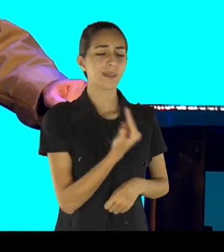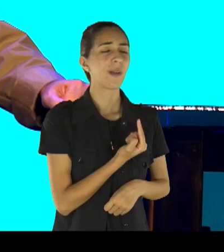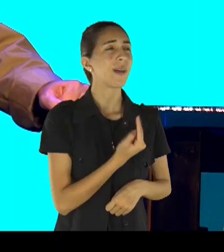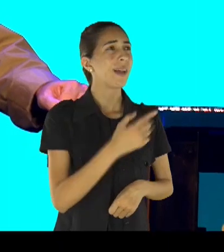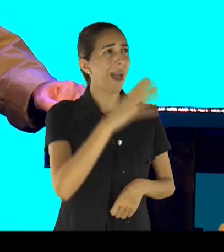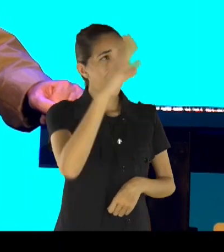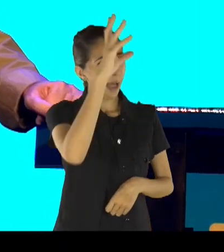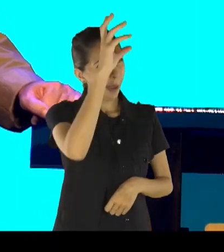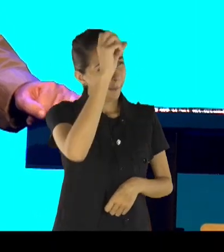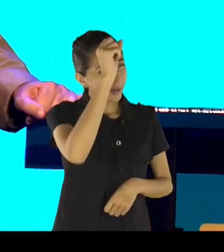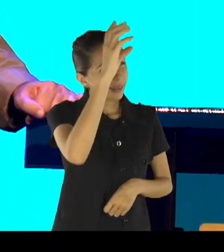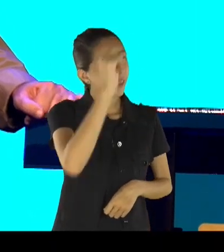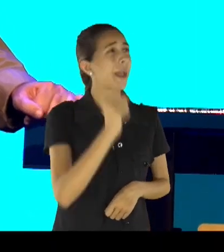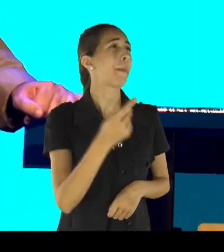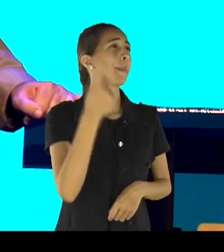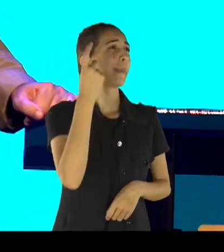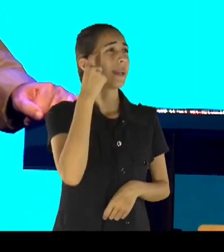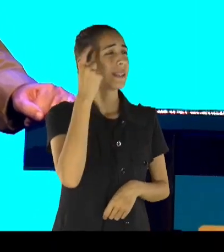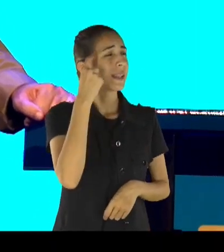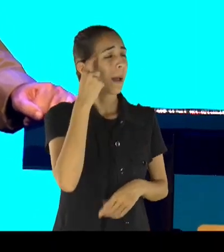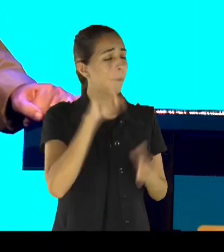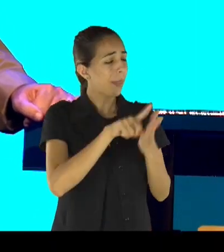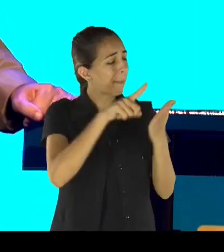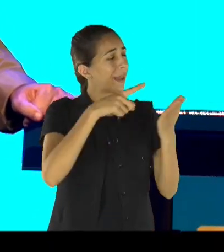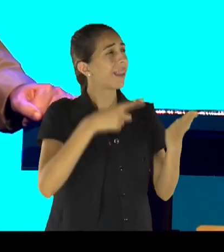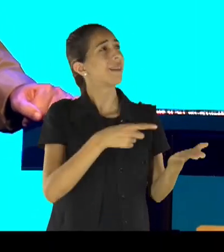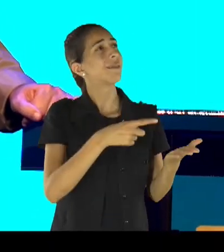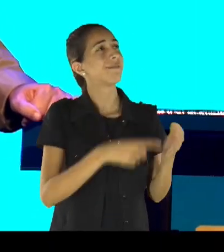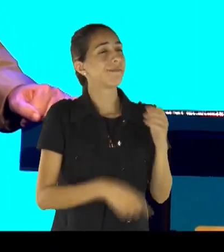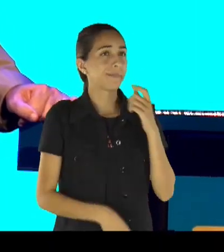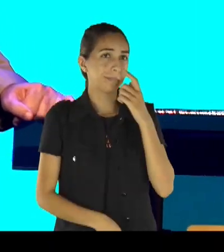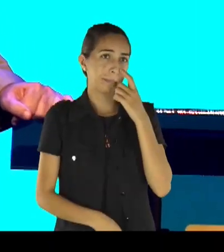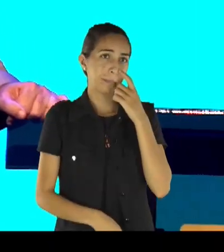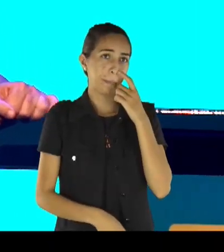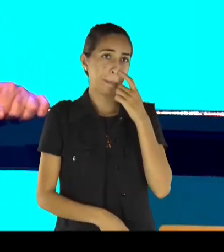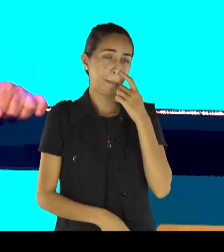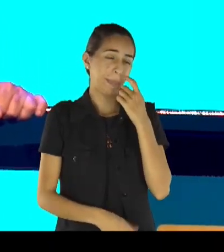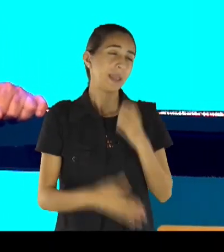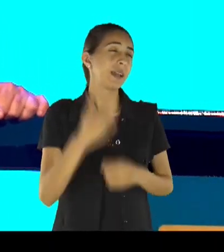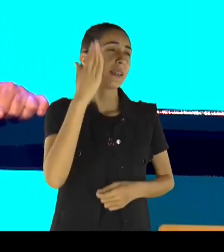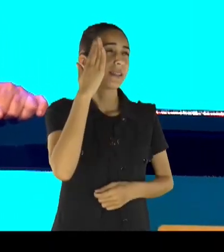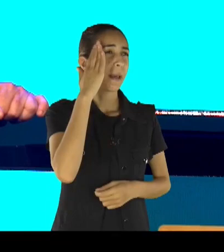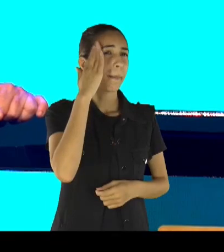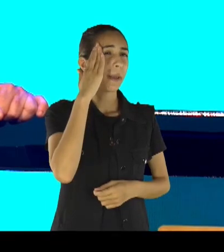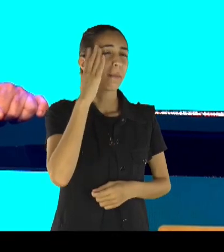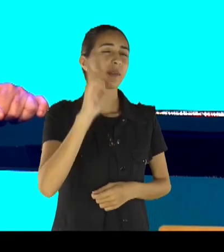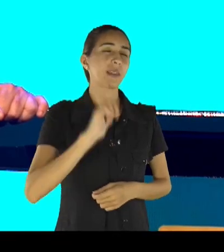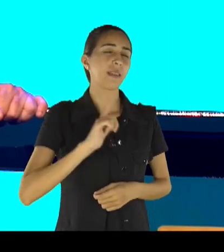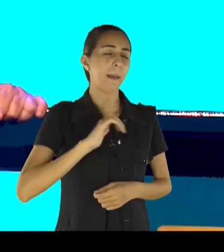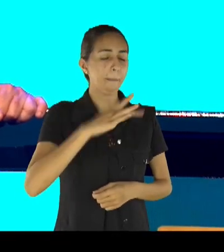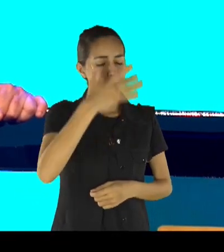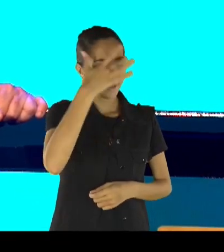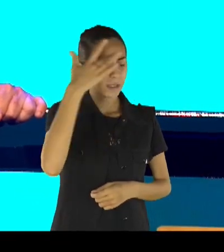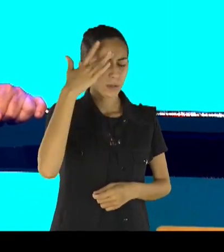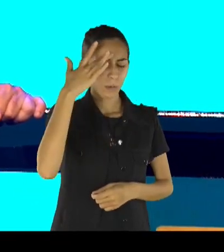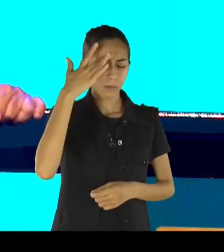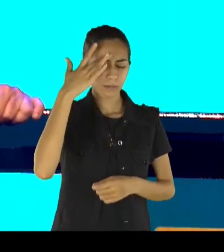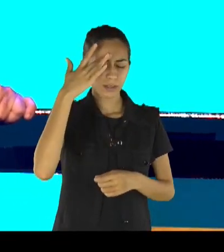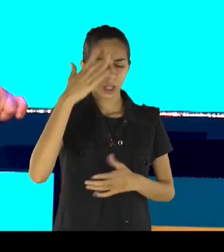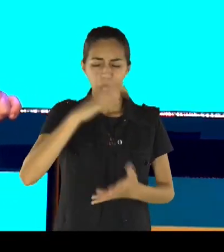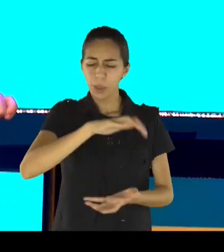e muitas pessoas, por esse mundo aí, estão, estão, desanimados, estão,